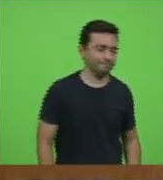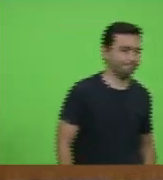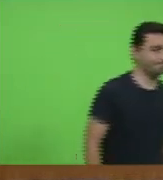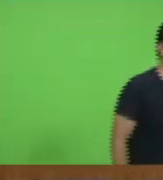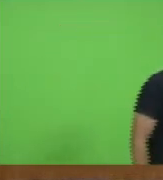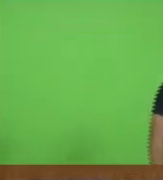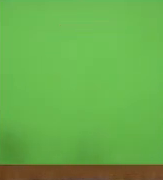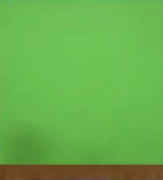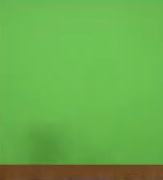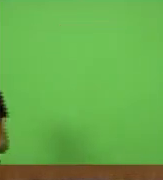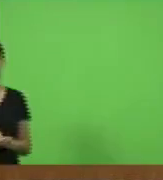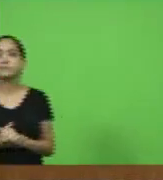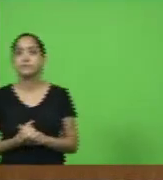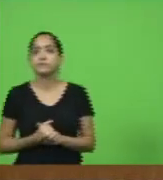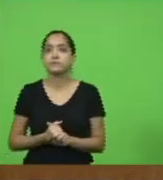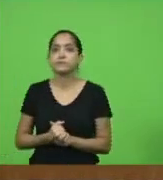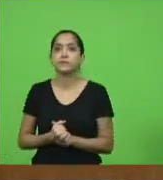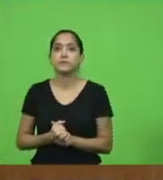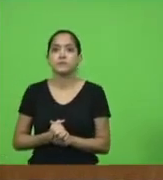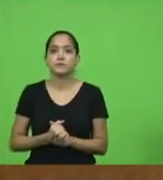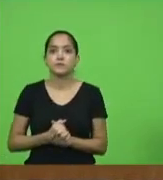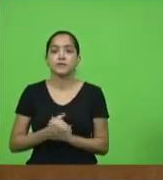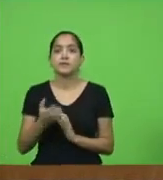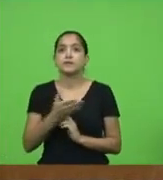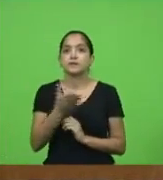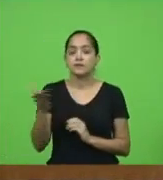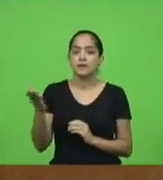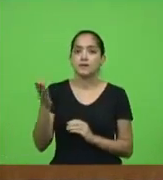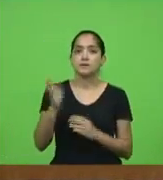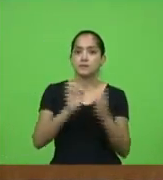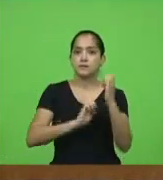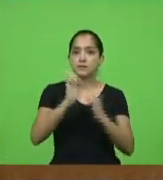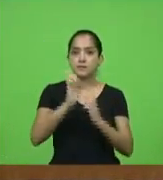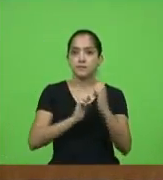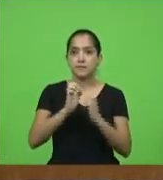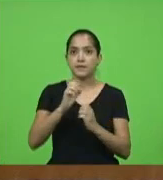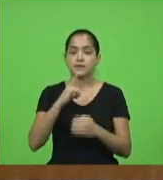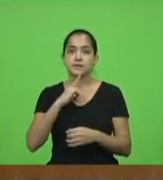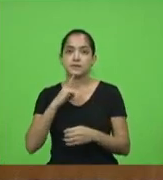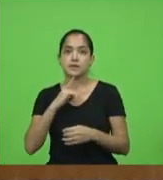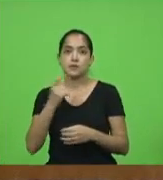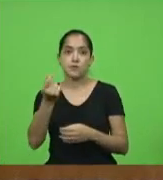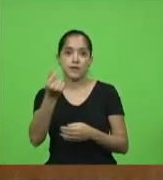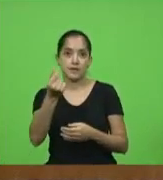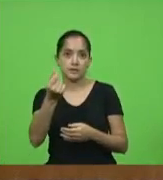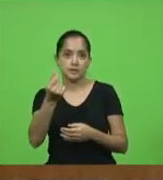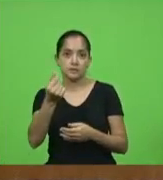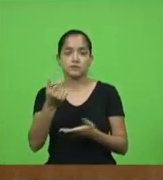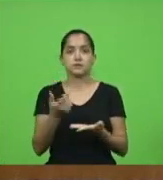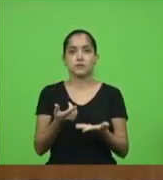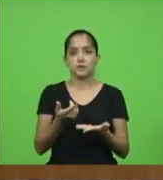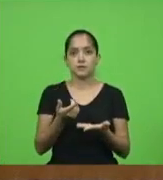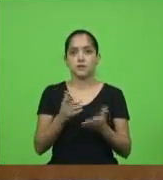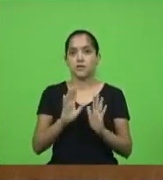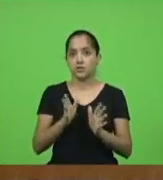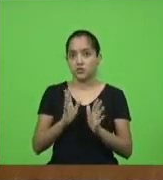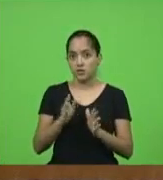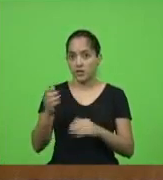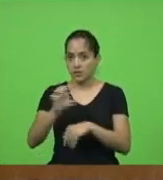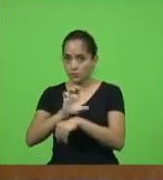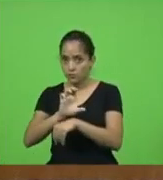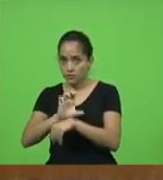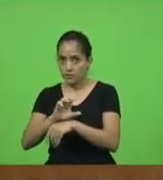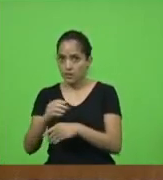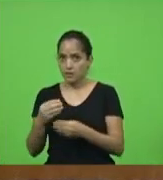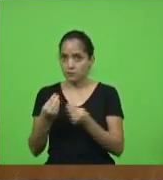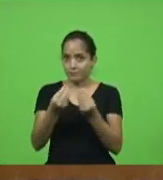essas empresas tenham no estado recursos subsidiados já que o estado banca